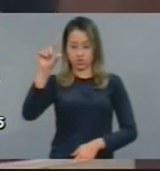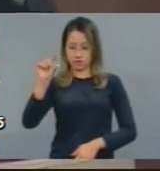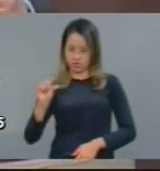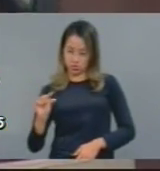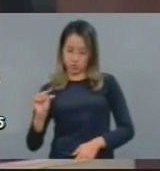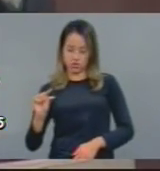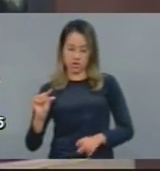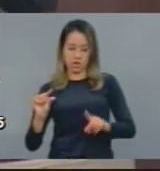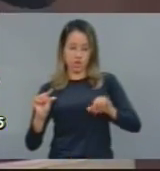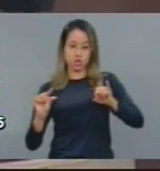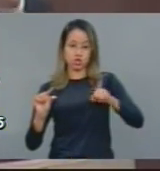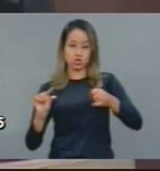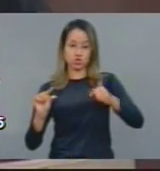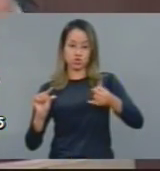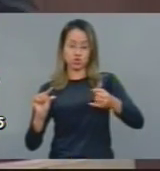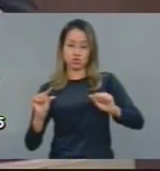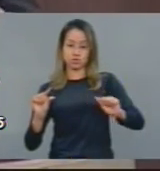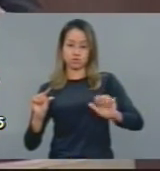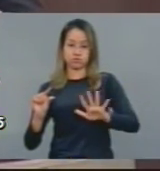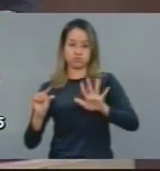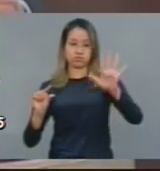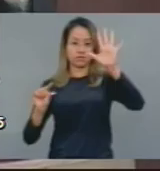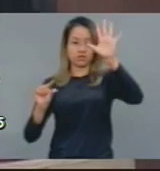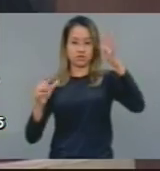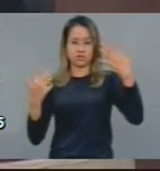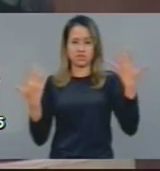decisão. É uma decisão antipovo.